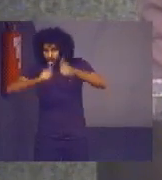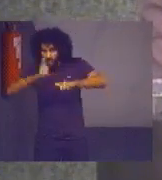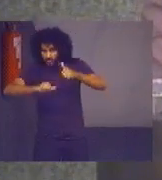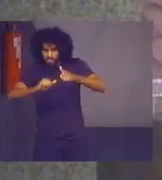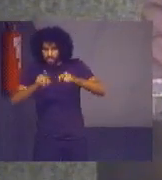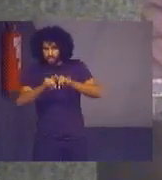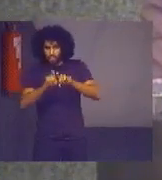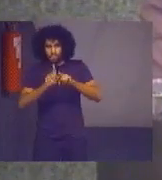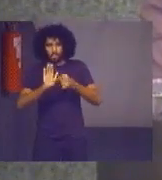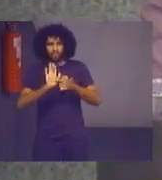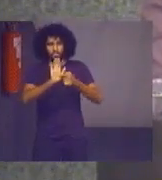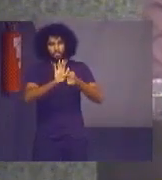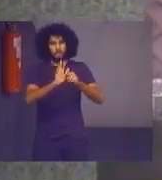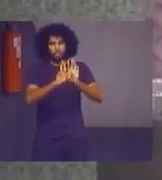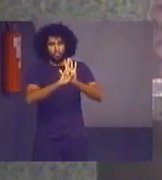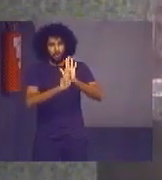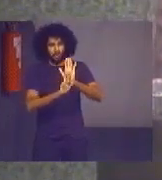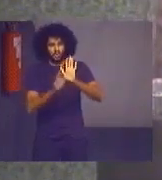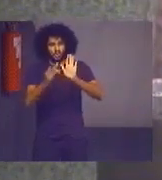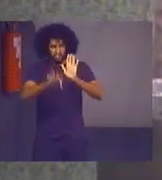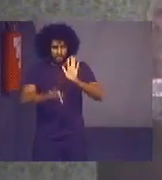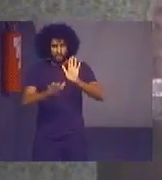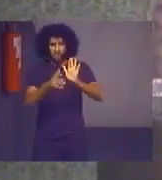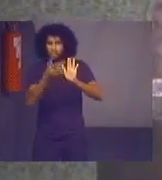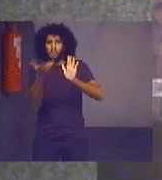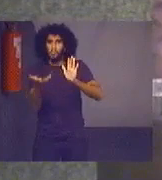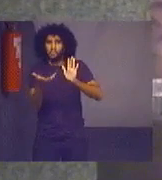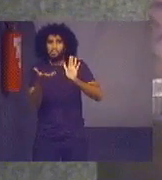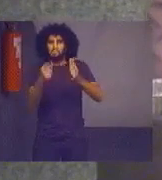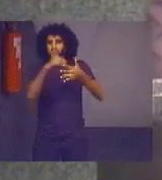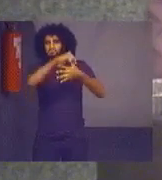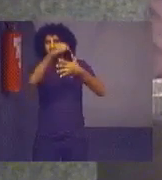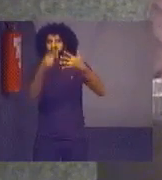emitir um relatório ao final da auditoria. Quais são esses critérios?